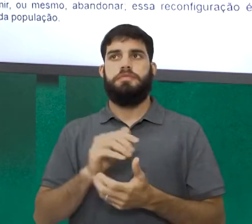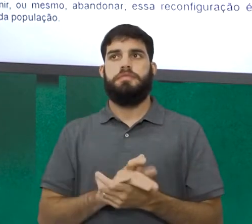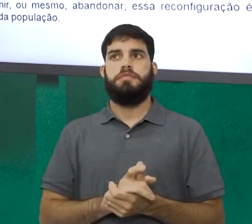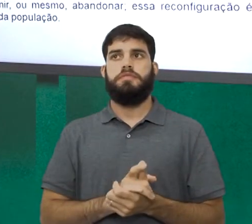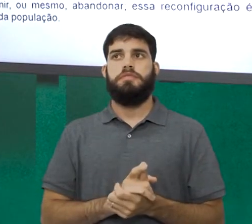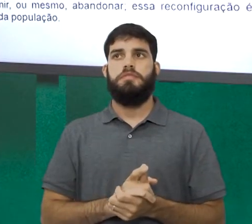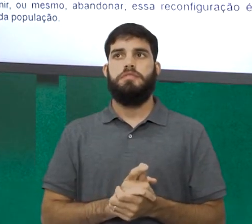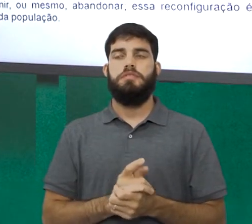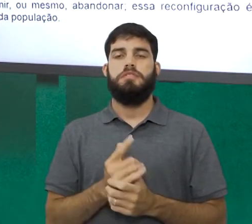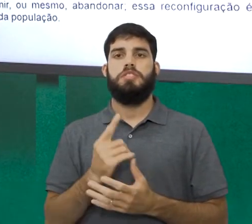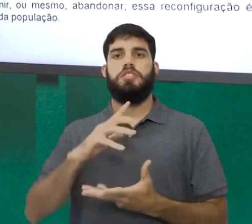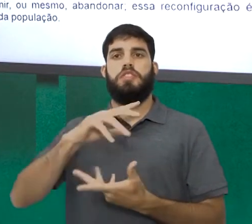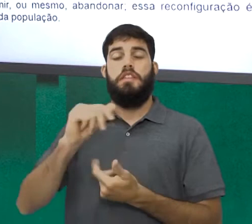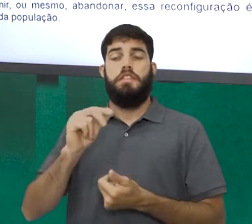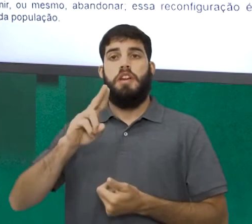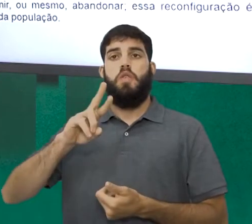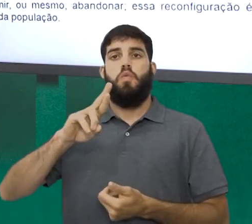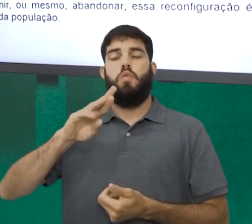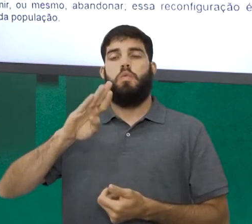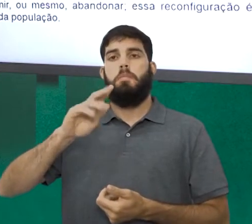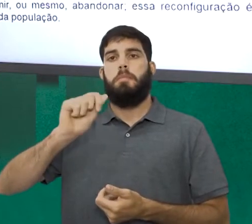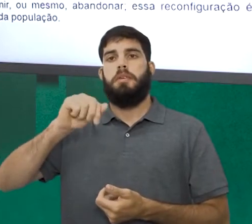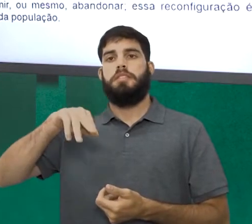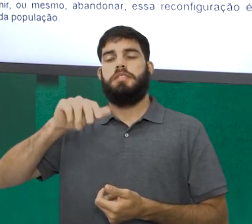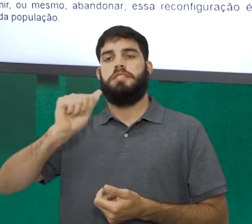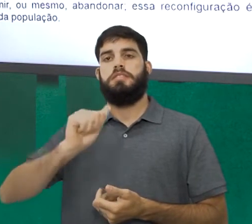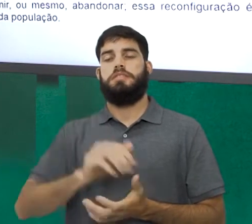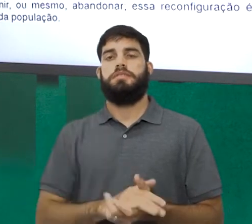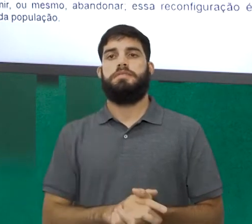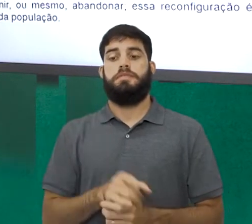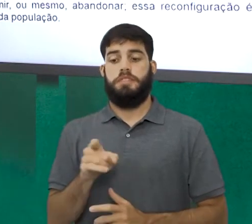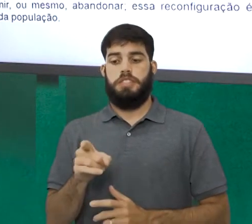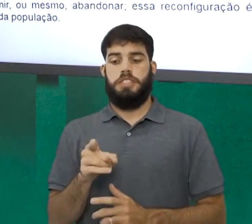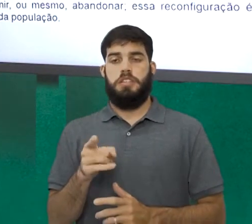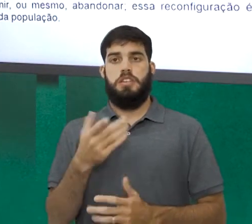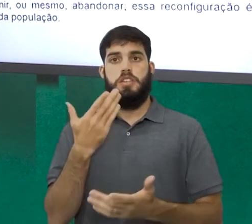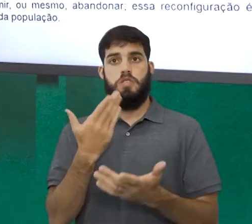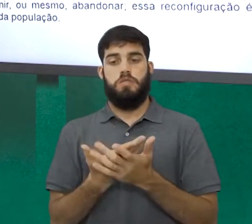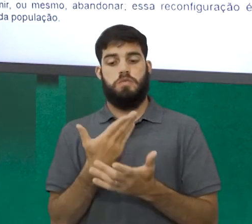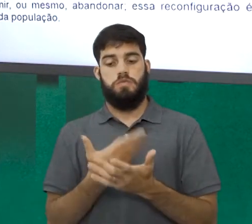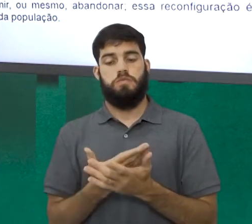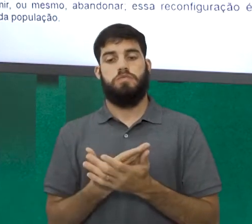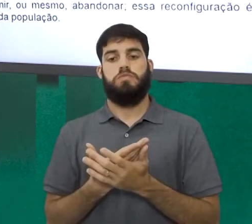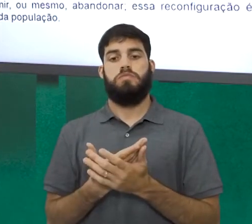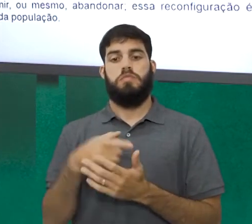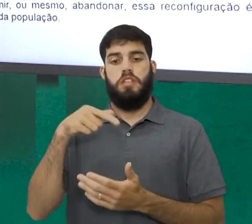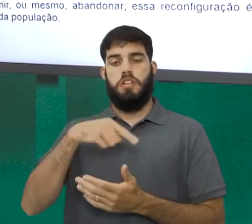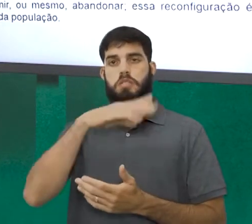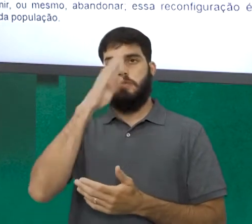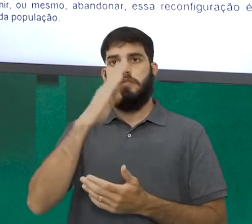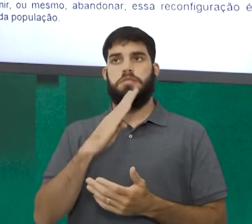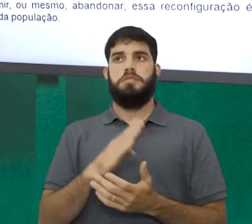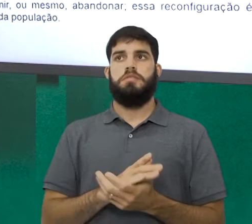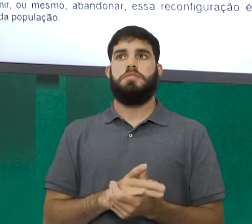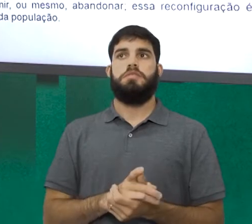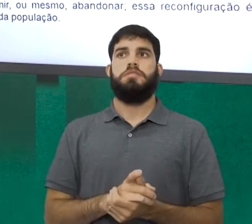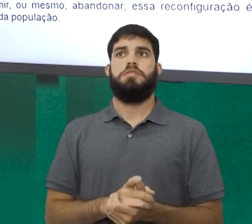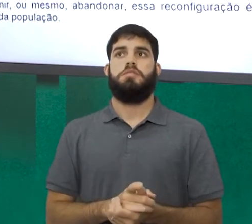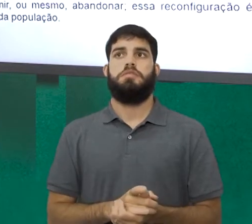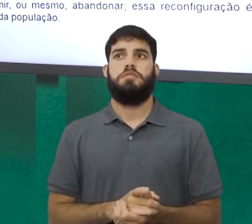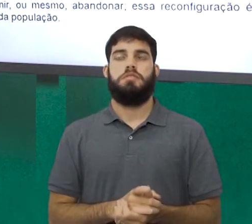denominado geografia urbana. Quando esse ramo se dedica a estudar a urbanização brasileira, é um caso